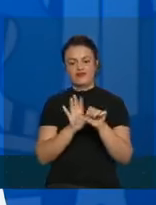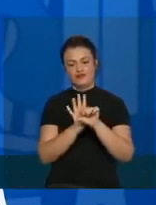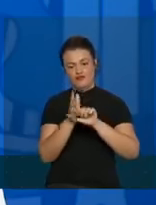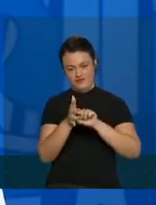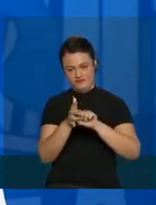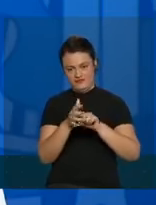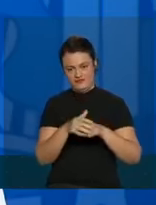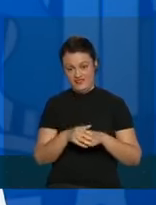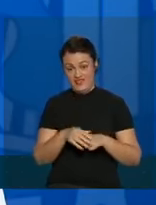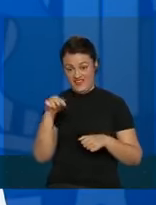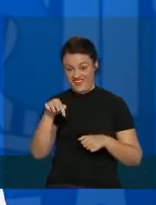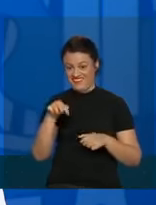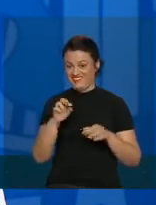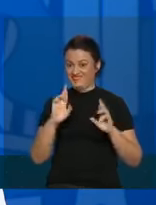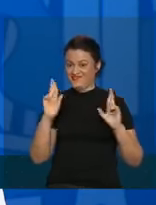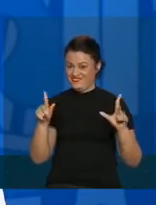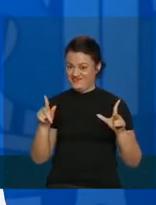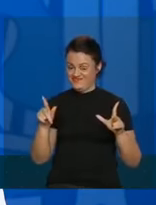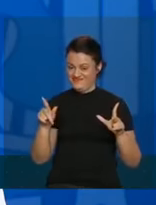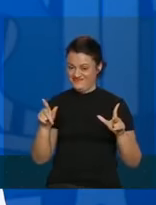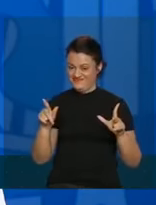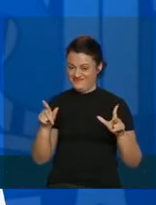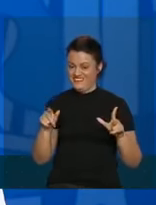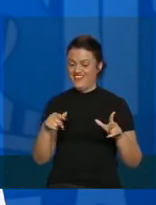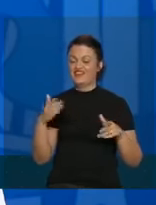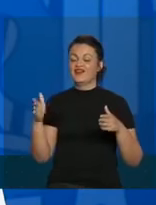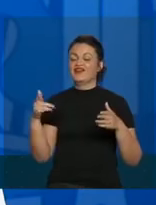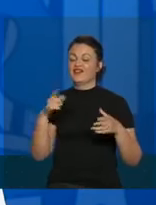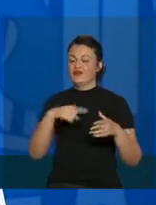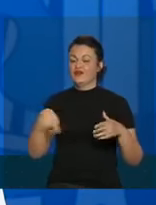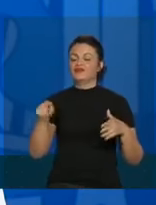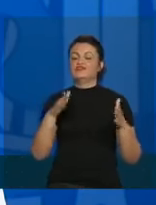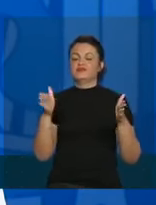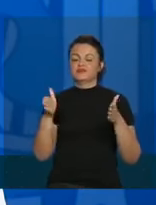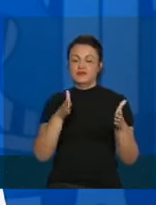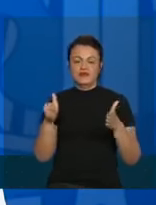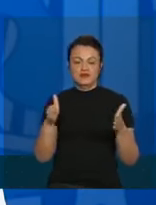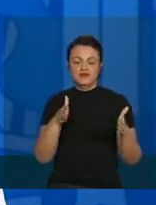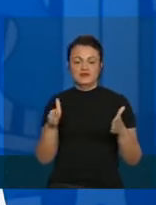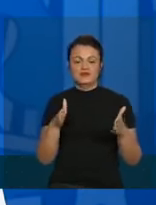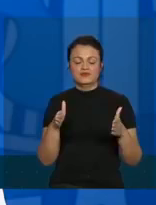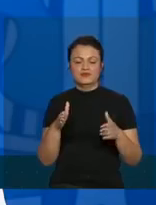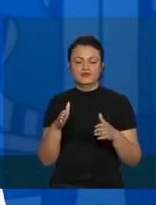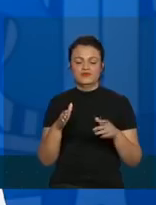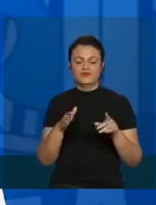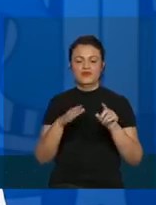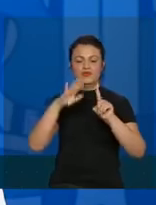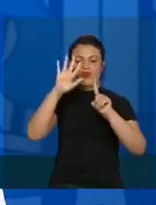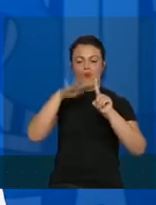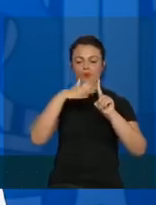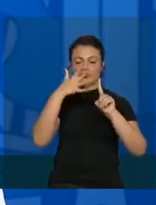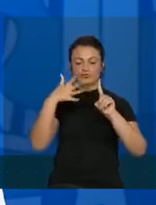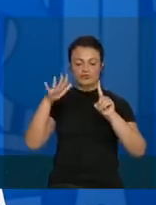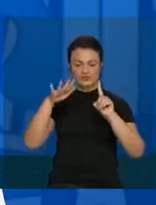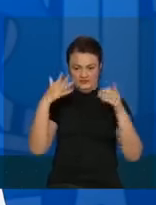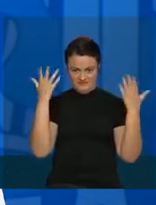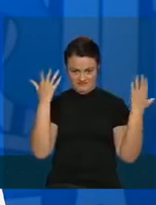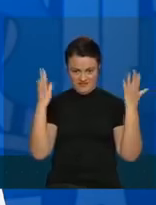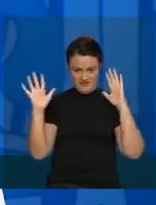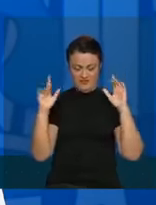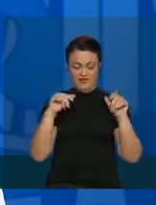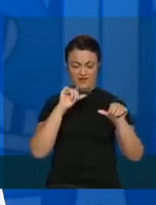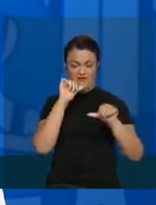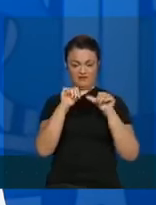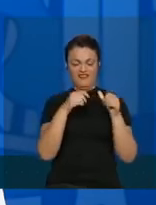O nosso, não. O nosso, nós estamos no outono, entrando no